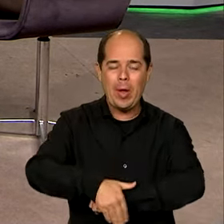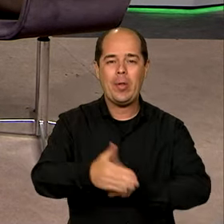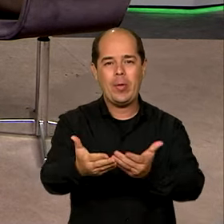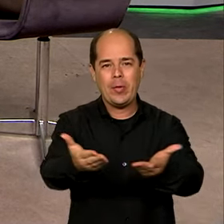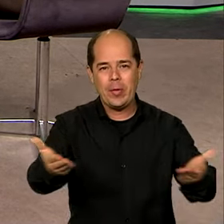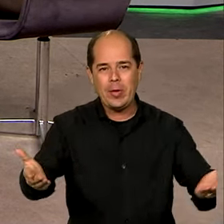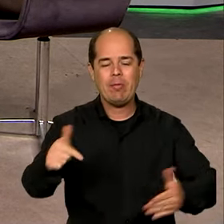precisar.